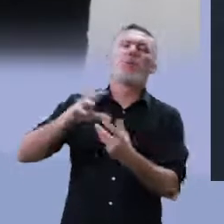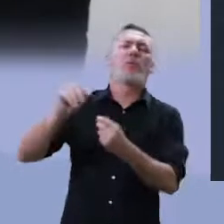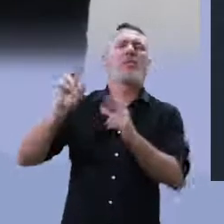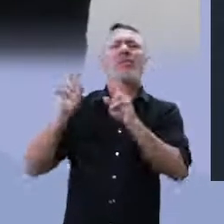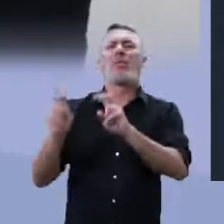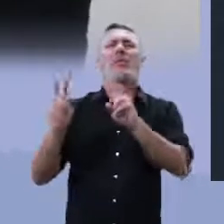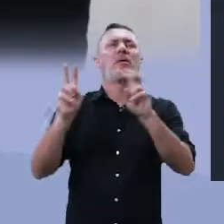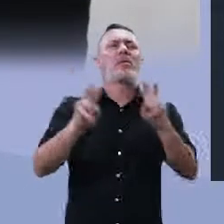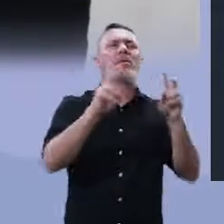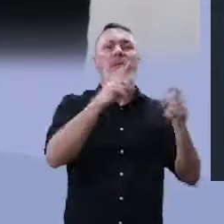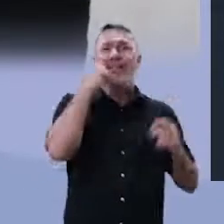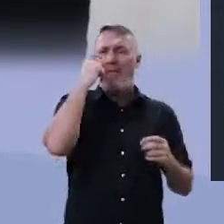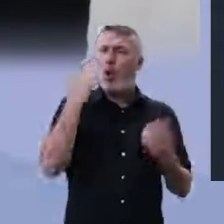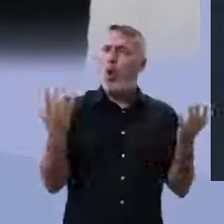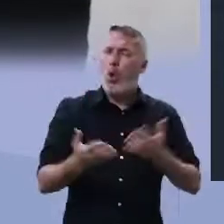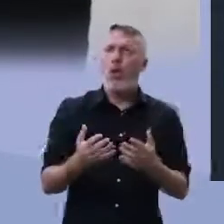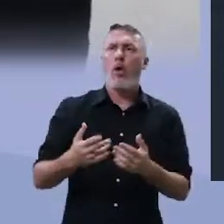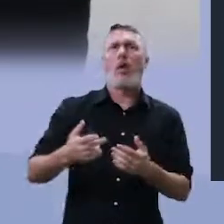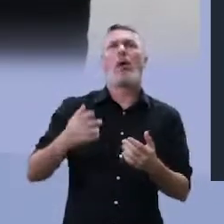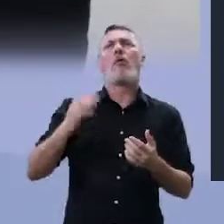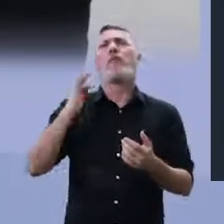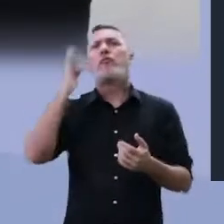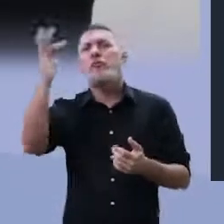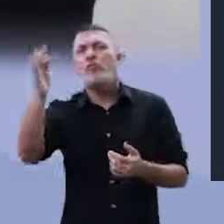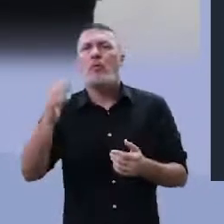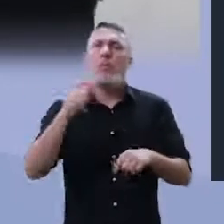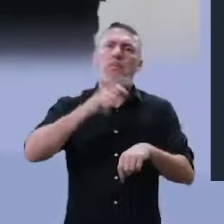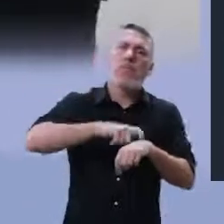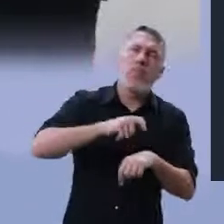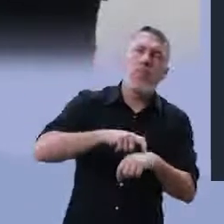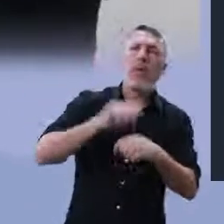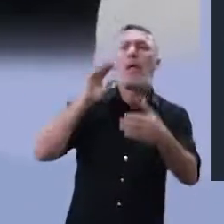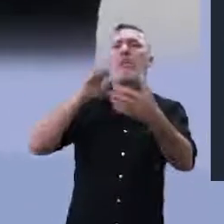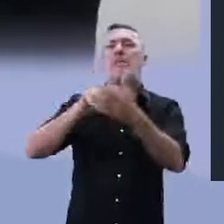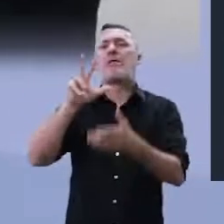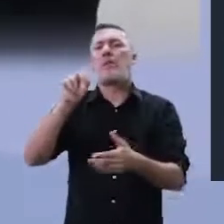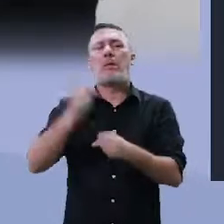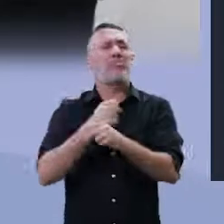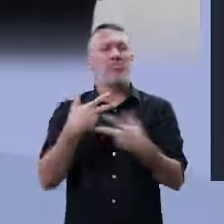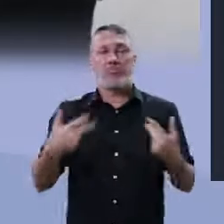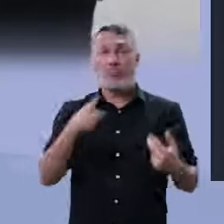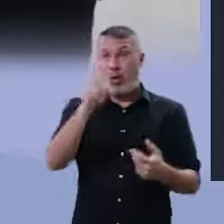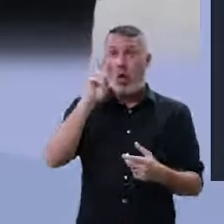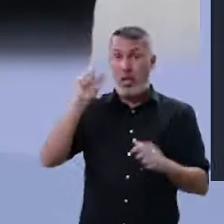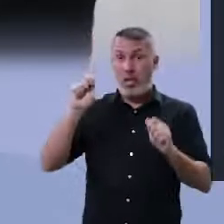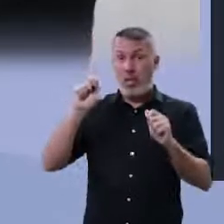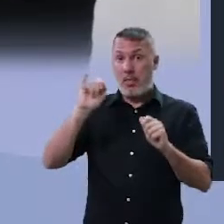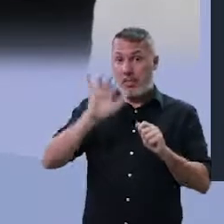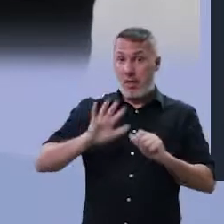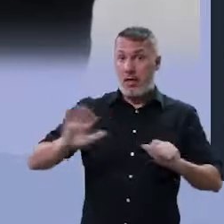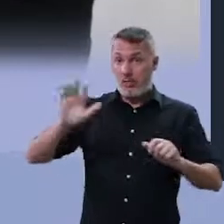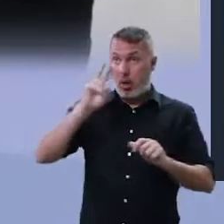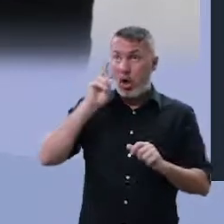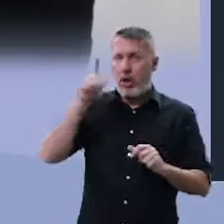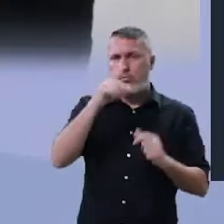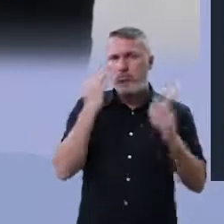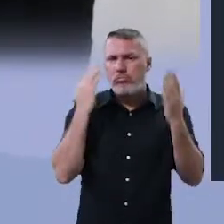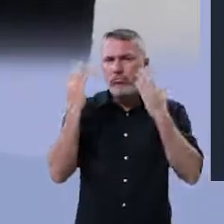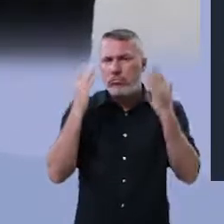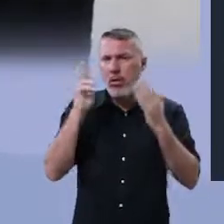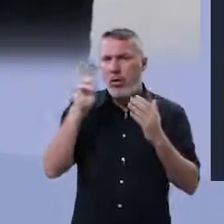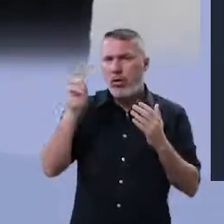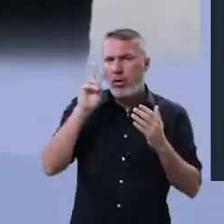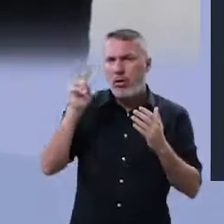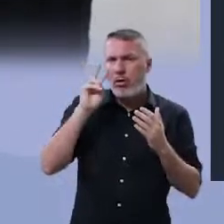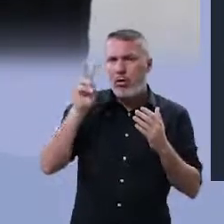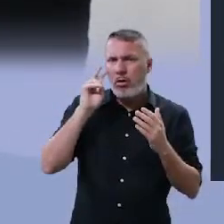com um assunto que nos interessa hoje ou daqui a 50 anos. Olhe na imagem, analise essa